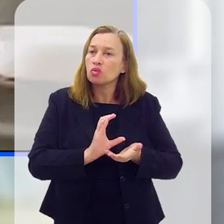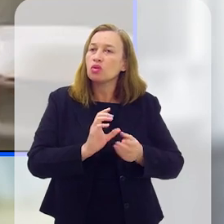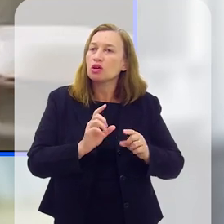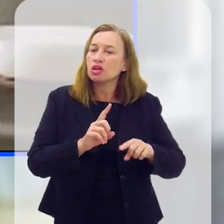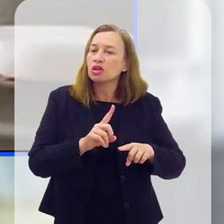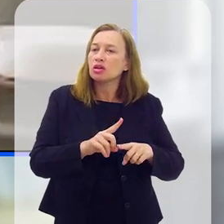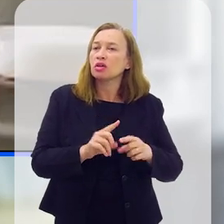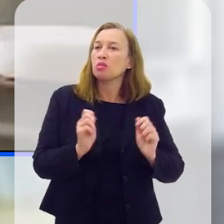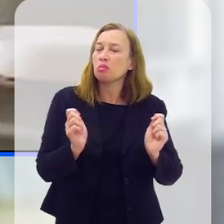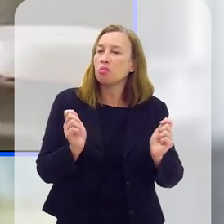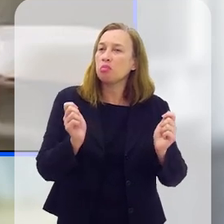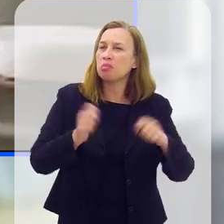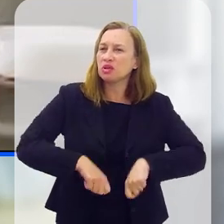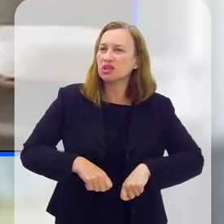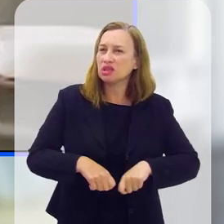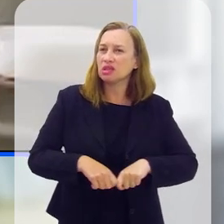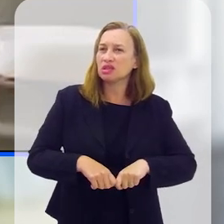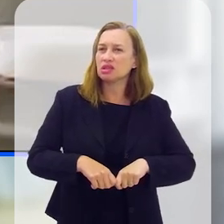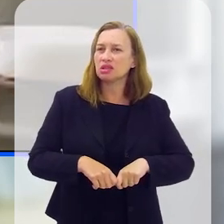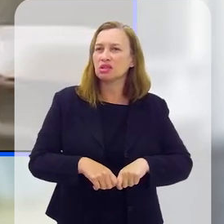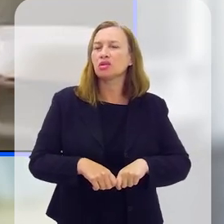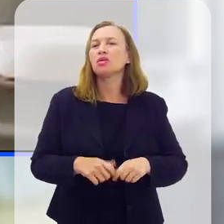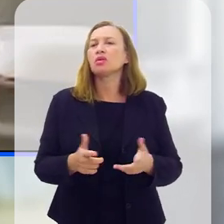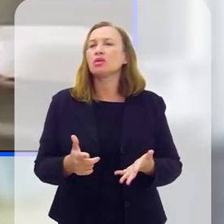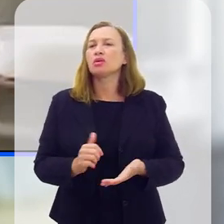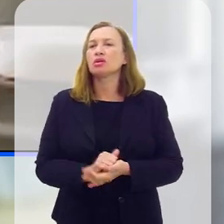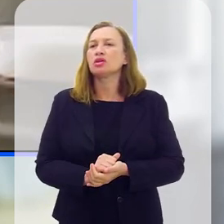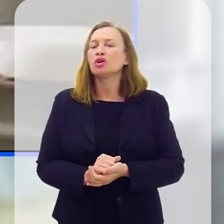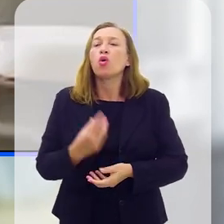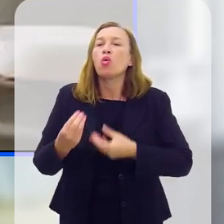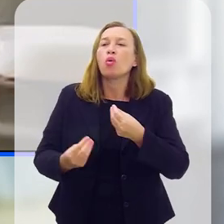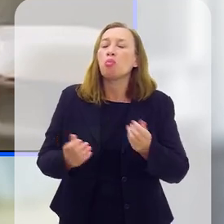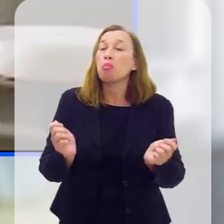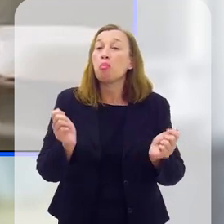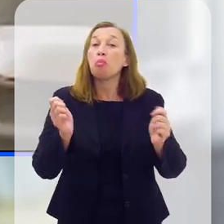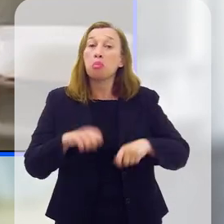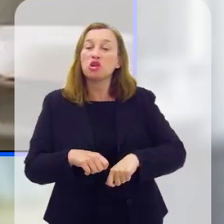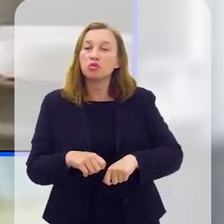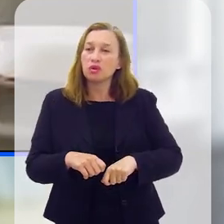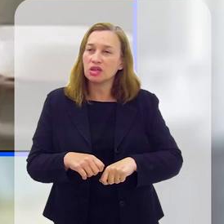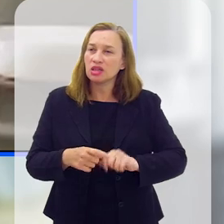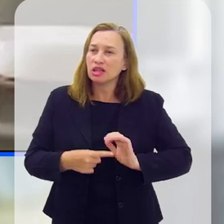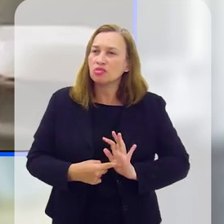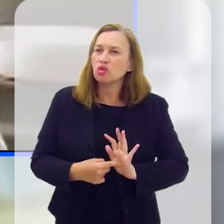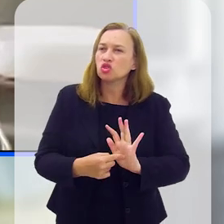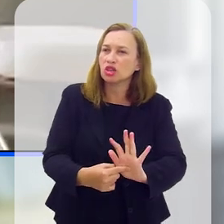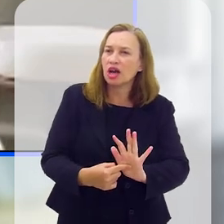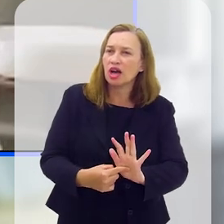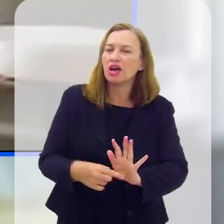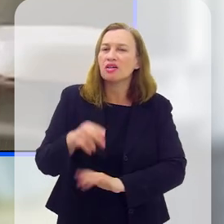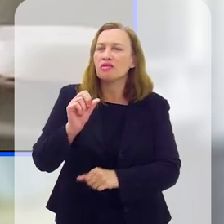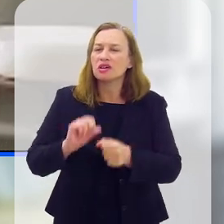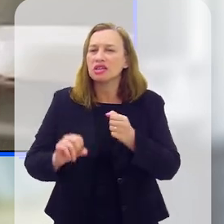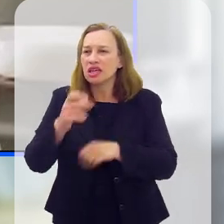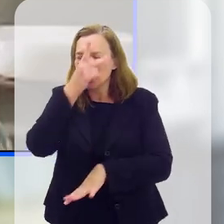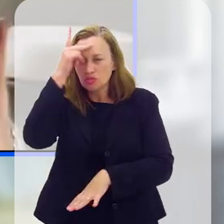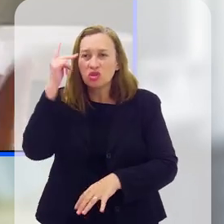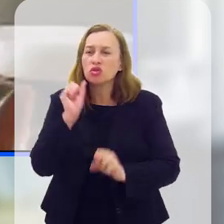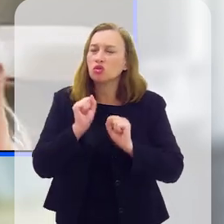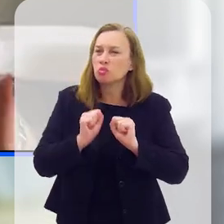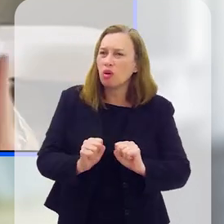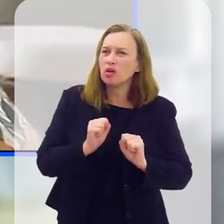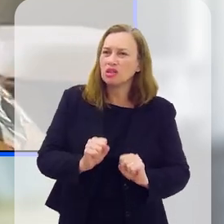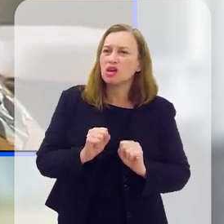de recursos. Então, nós entendemos que quando nós trazemos essa possibilidade de fazer com que as